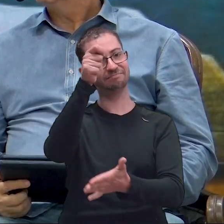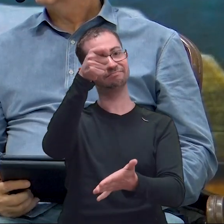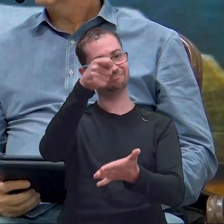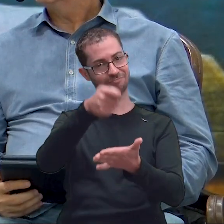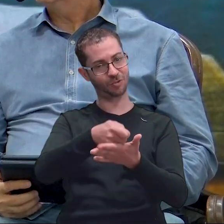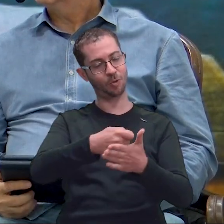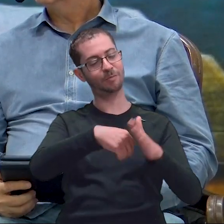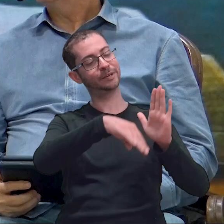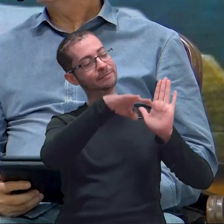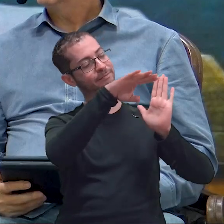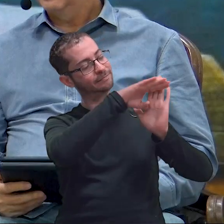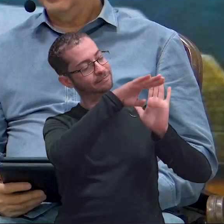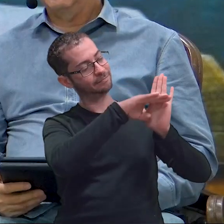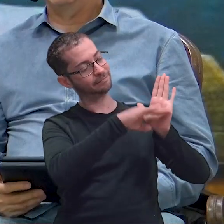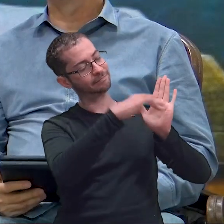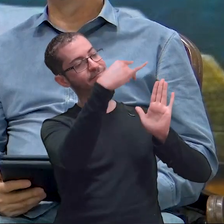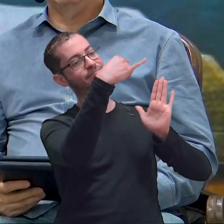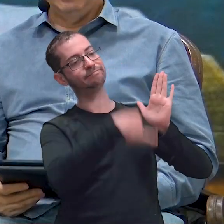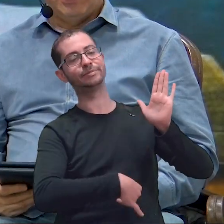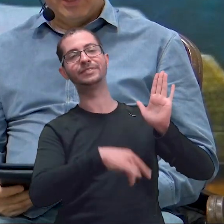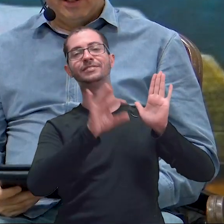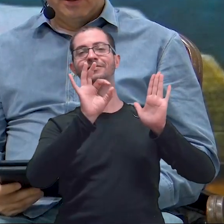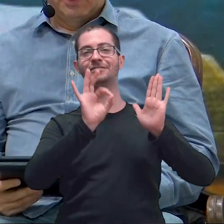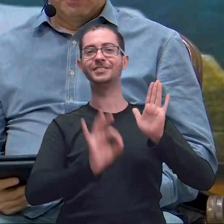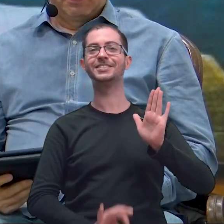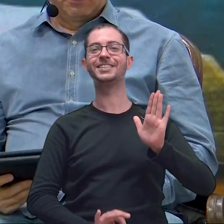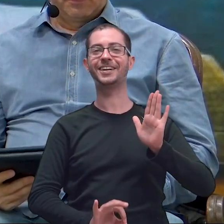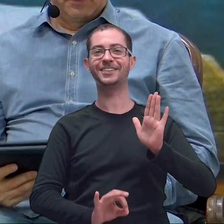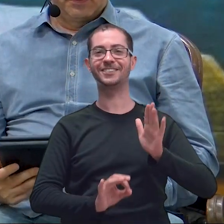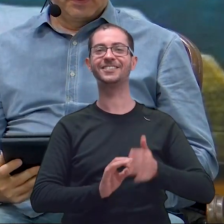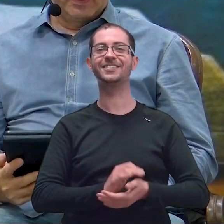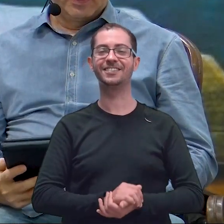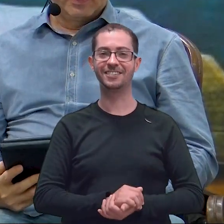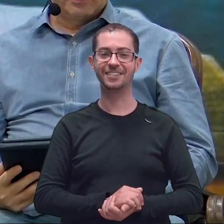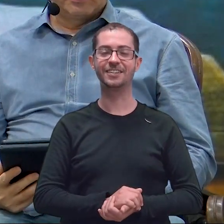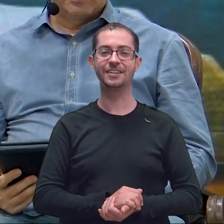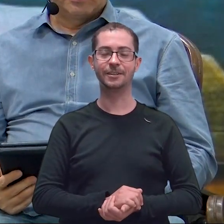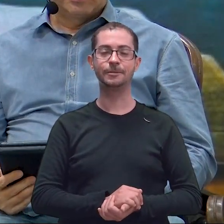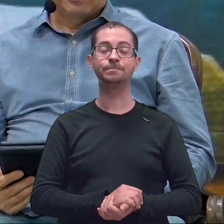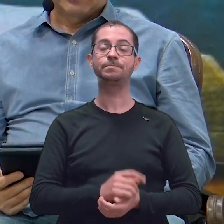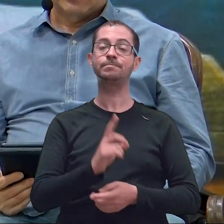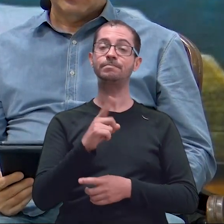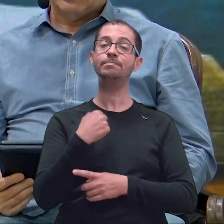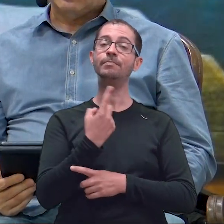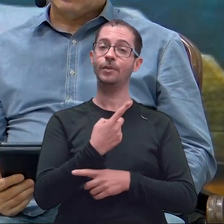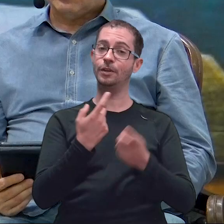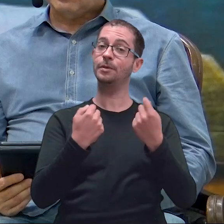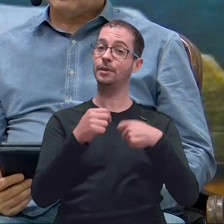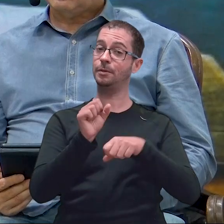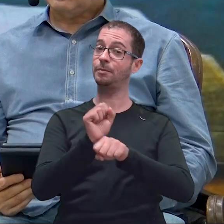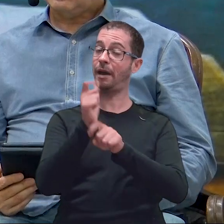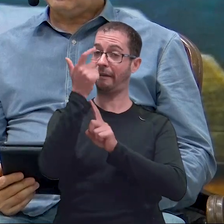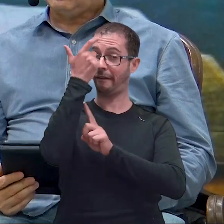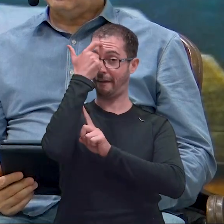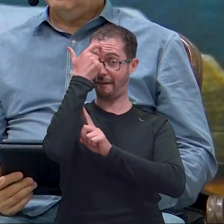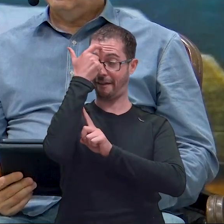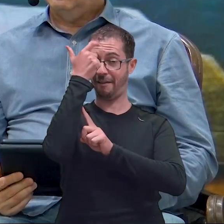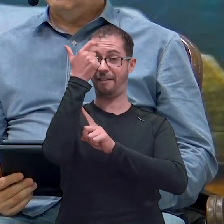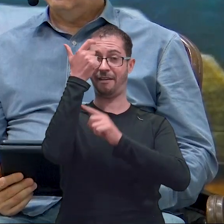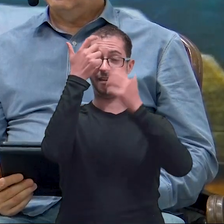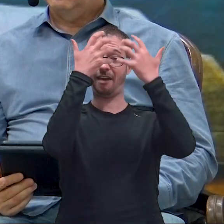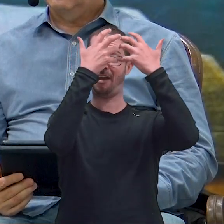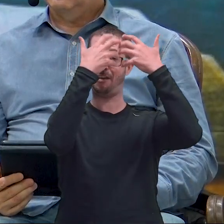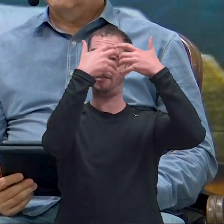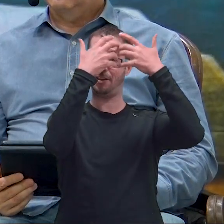cumpridos. Apesar de nós. Graças a Deus. Graças a Deus. Então, nós devemos considerar isso. O quê? Que no nosso